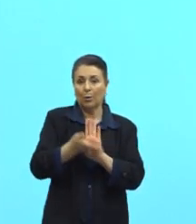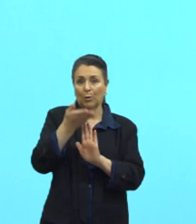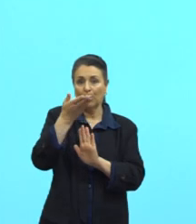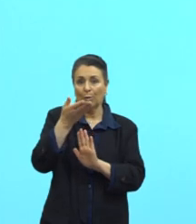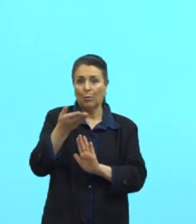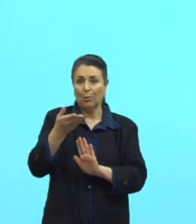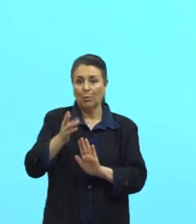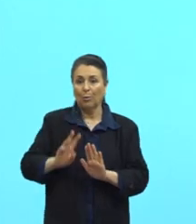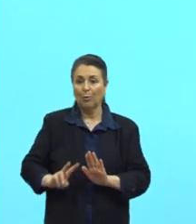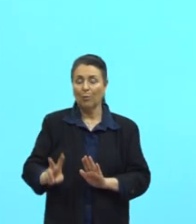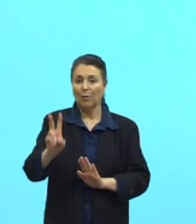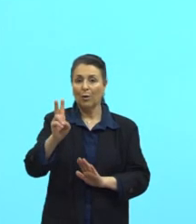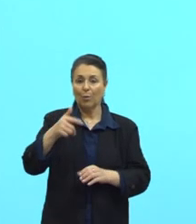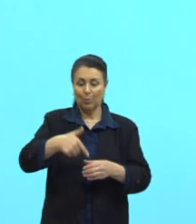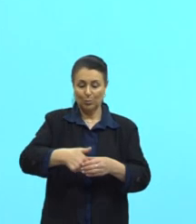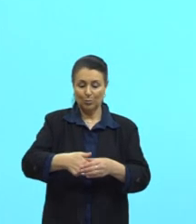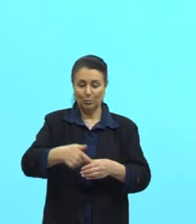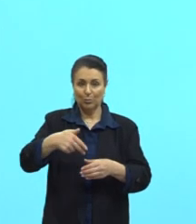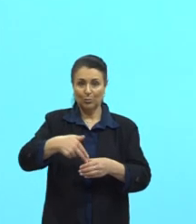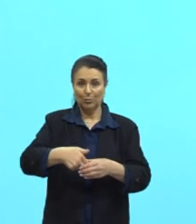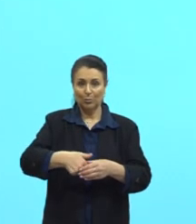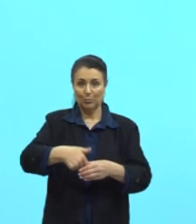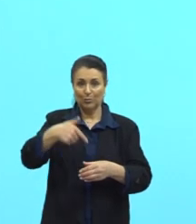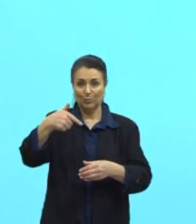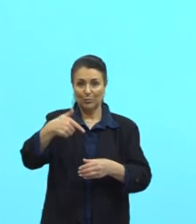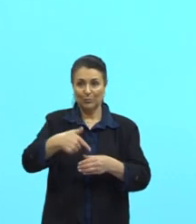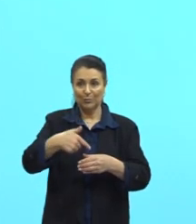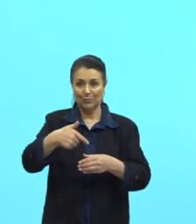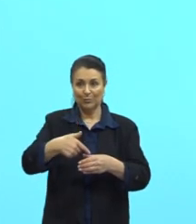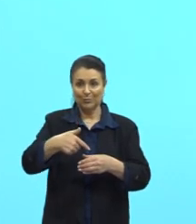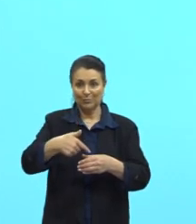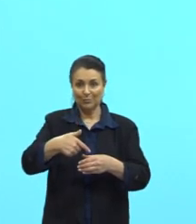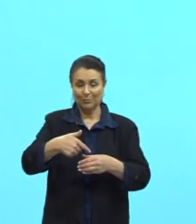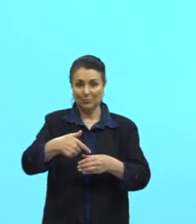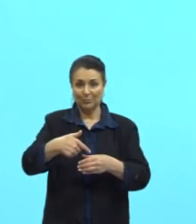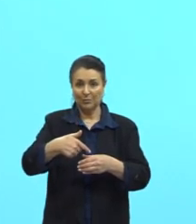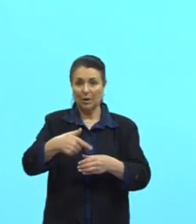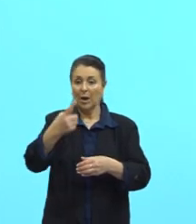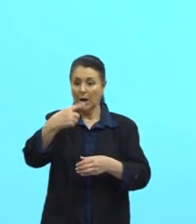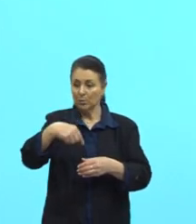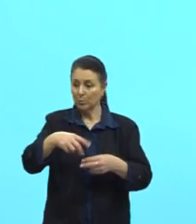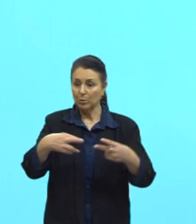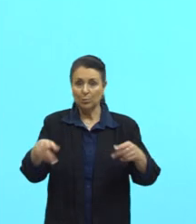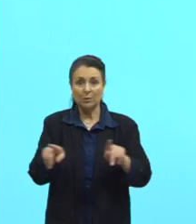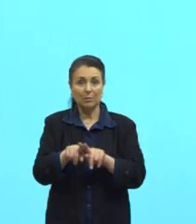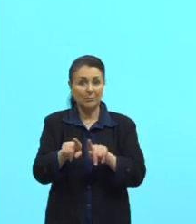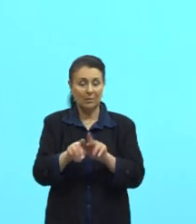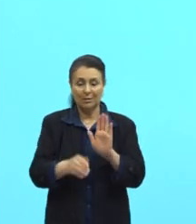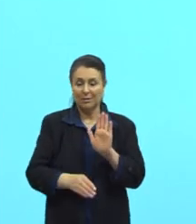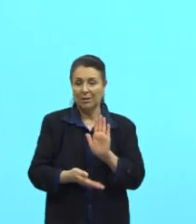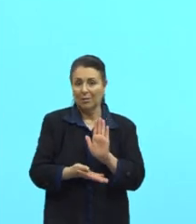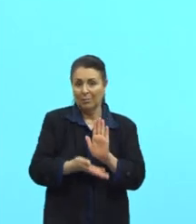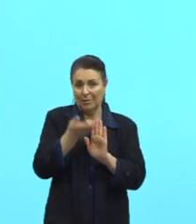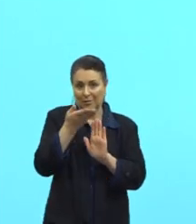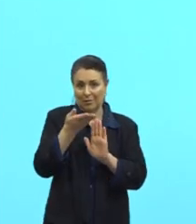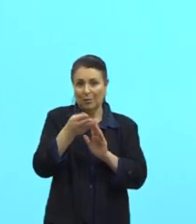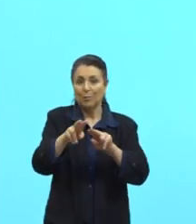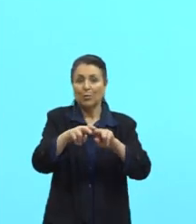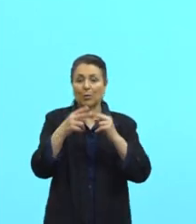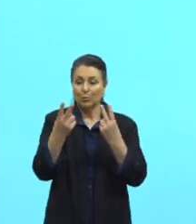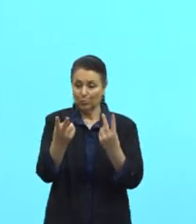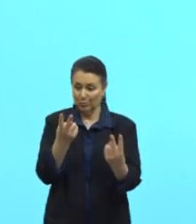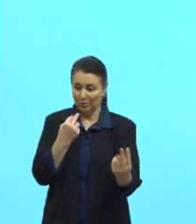né? Então, a gente sabe que quando aumenta o combustível, as outras coisas também vão aumentar, porque é transporte, tu tem que